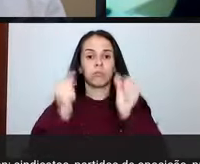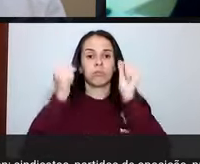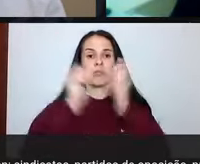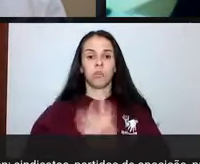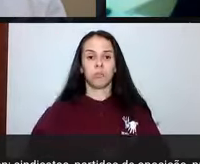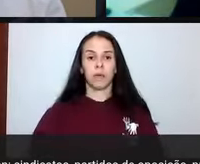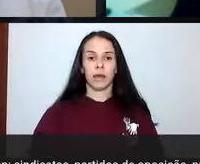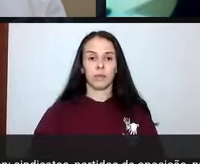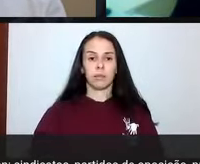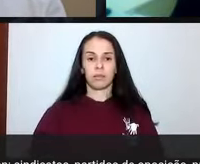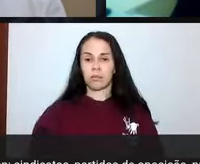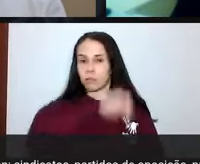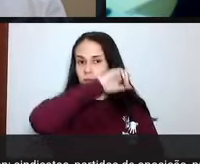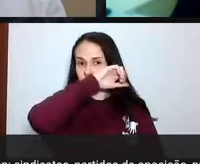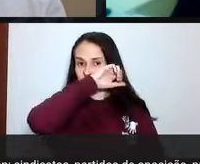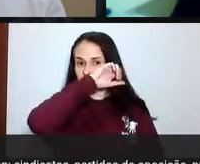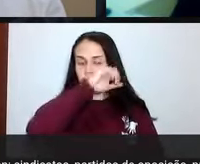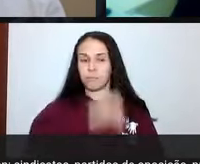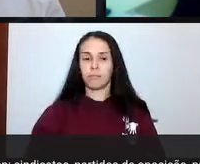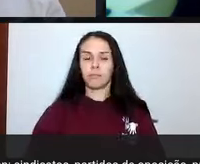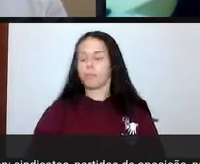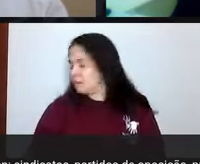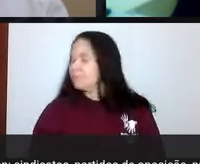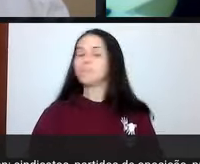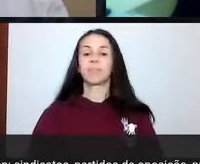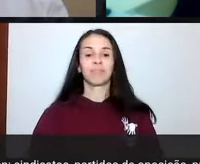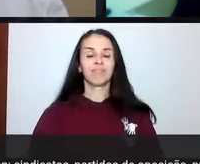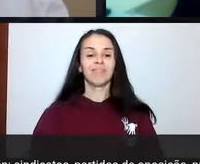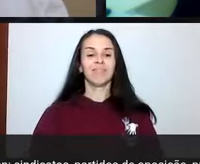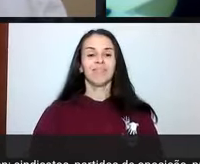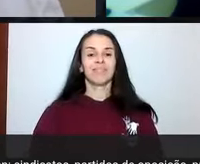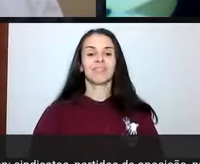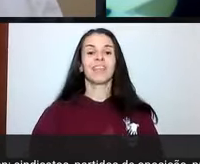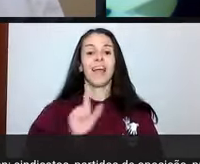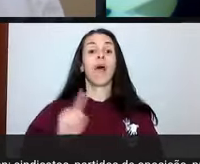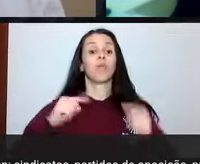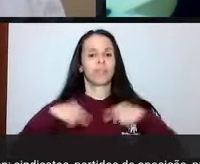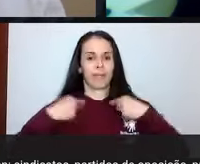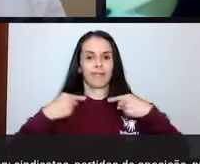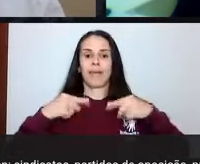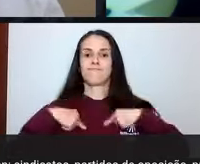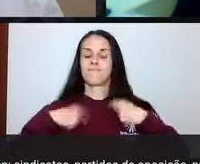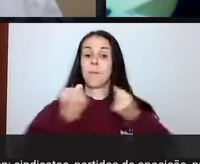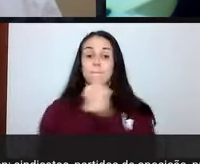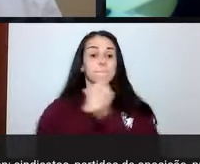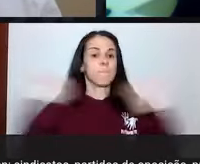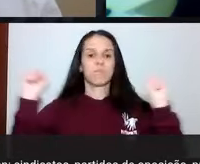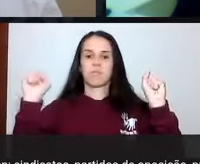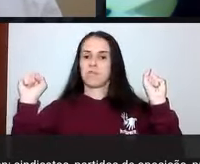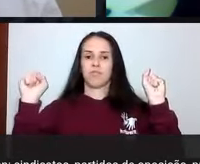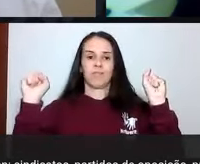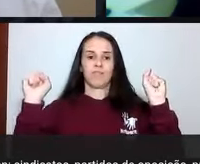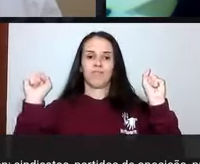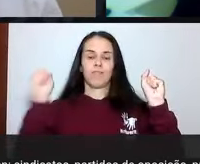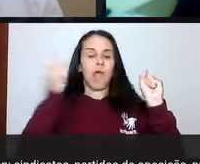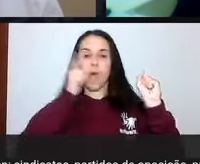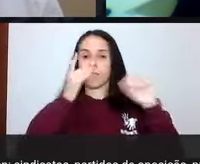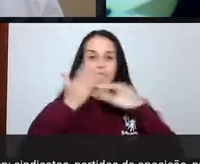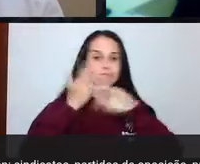Sem dúvida, é realmente um desafio impossível de ser superado, sem